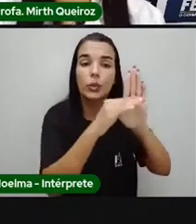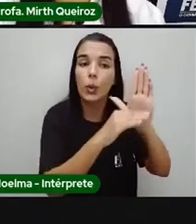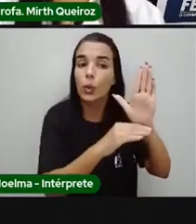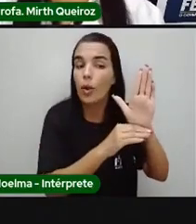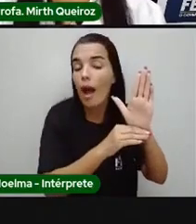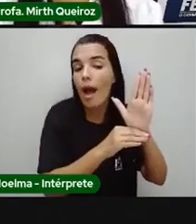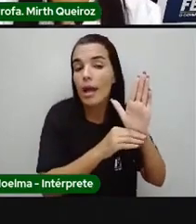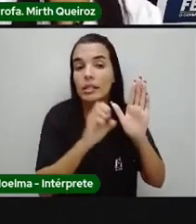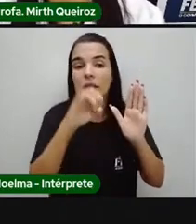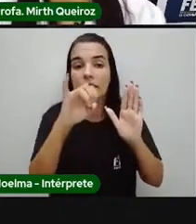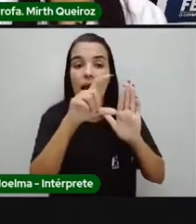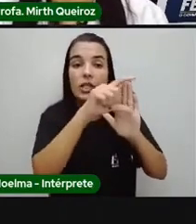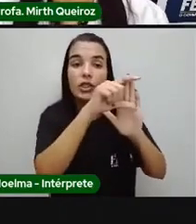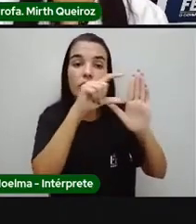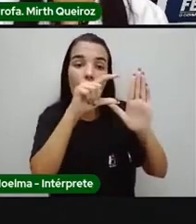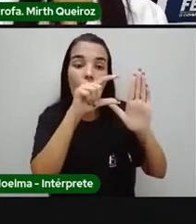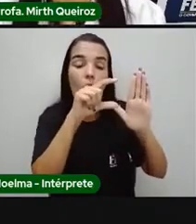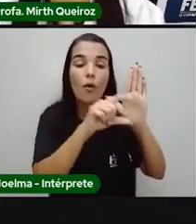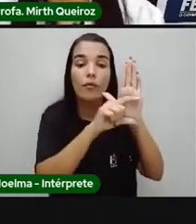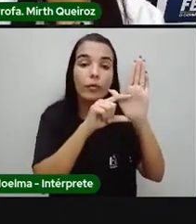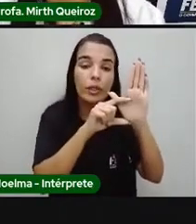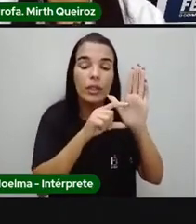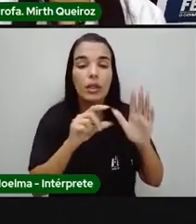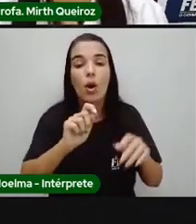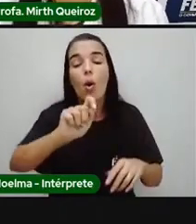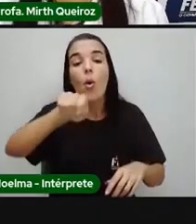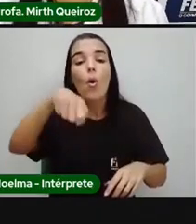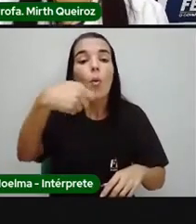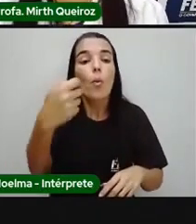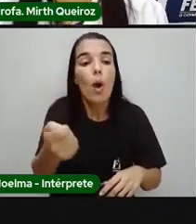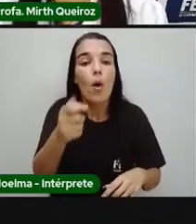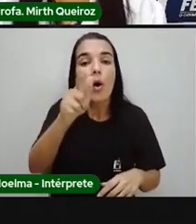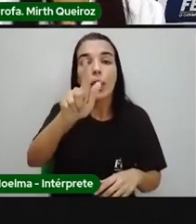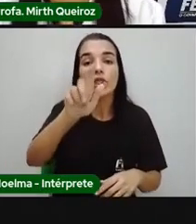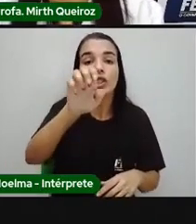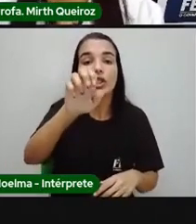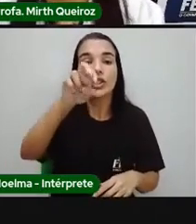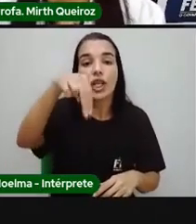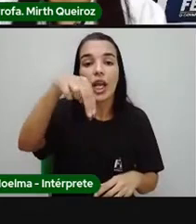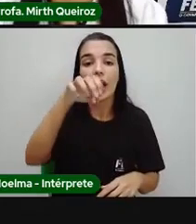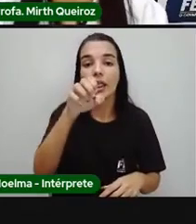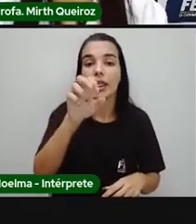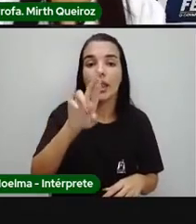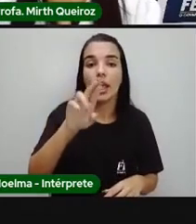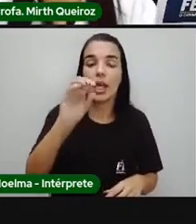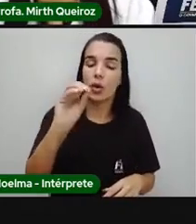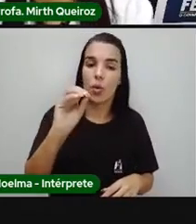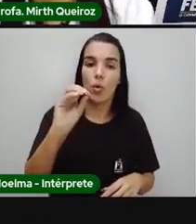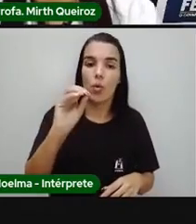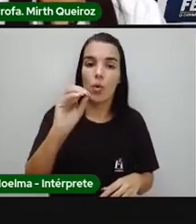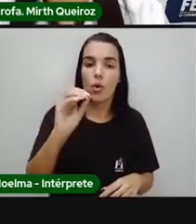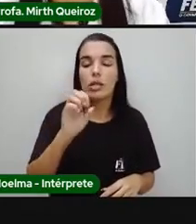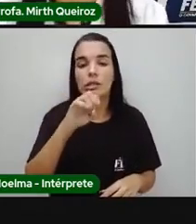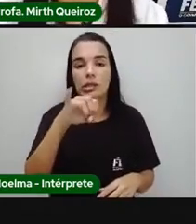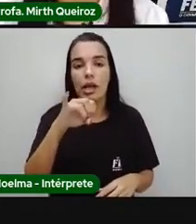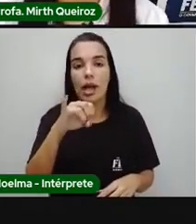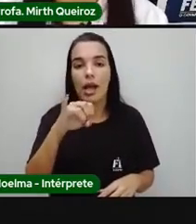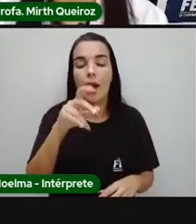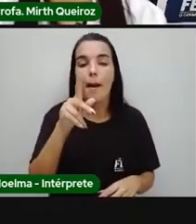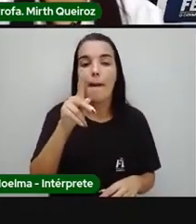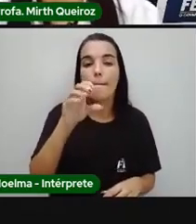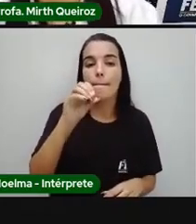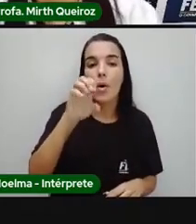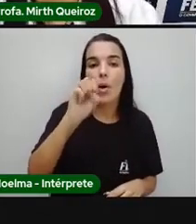organizado, tem como você saber qual é o gênero, o tipo mesmo de texto, se um texto poético, se é um